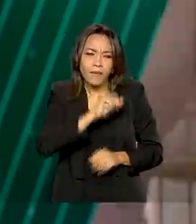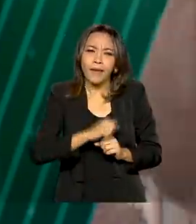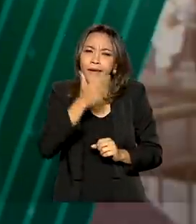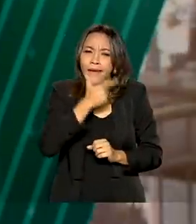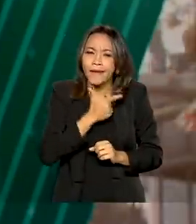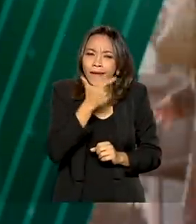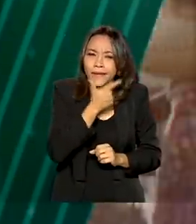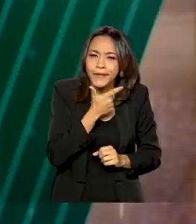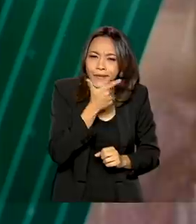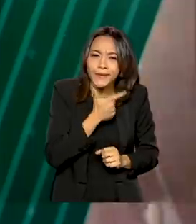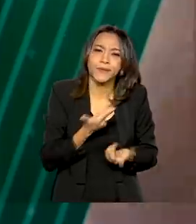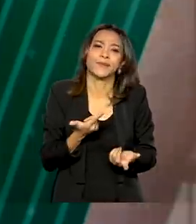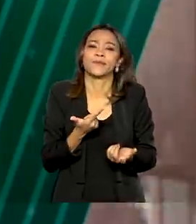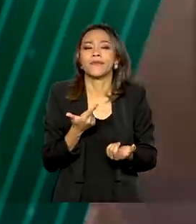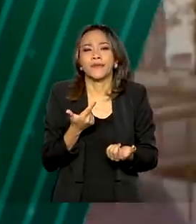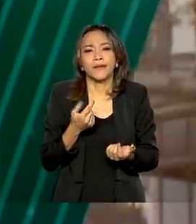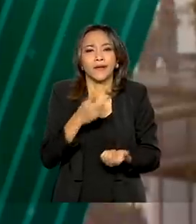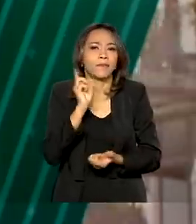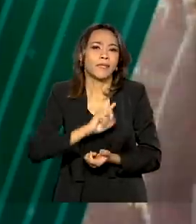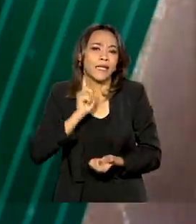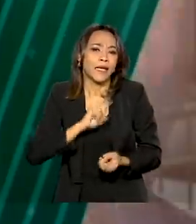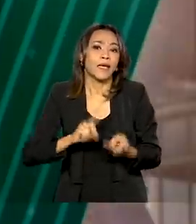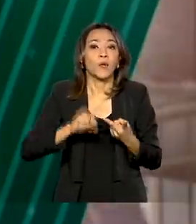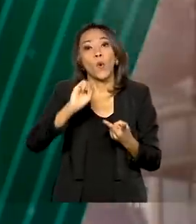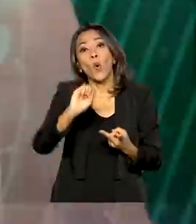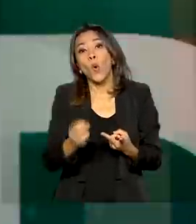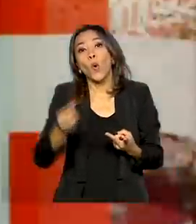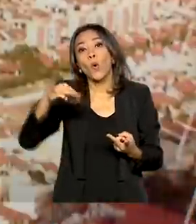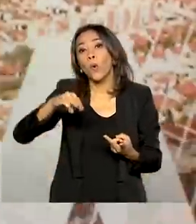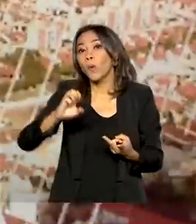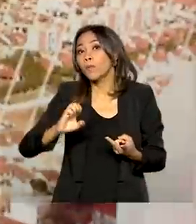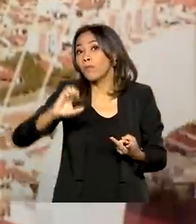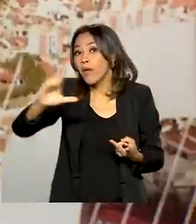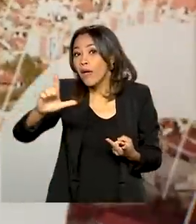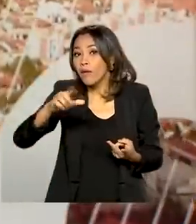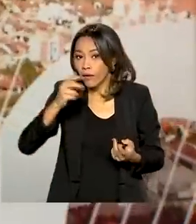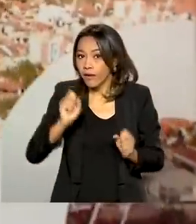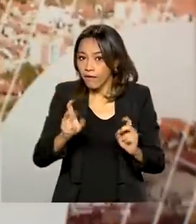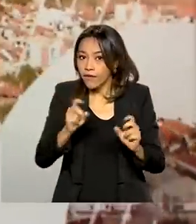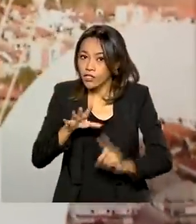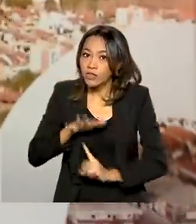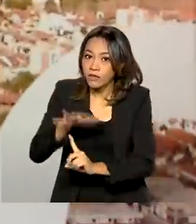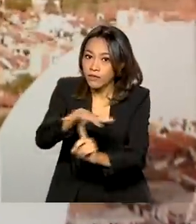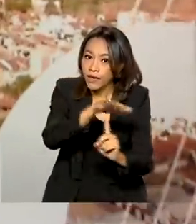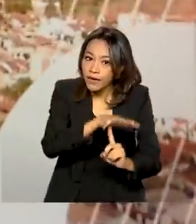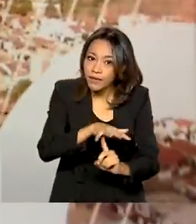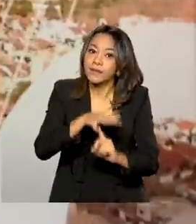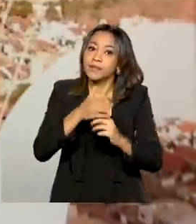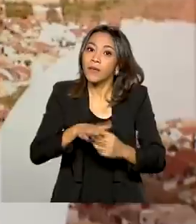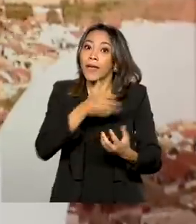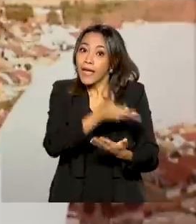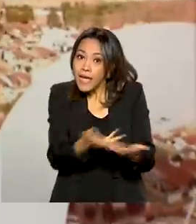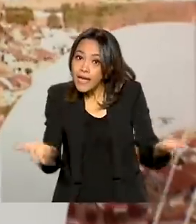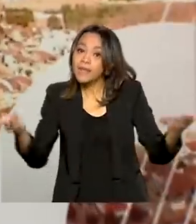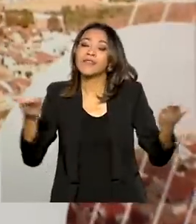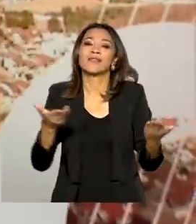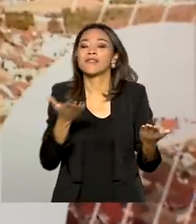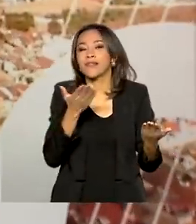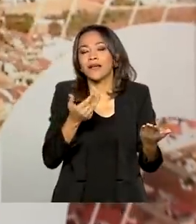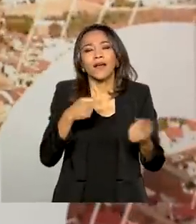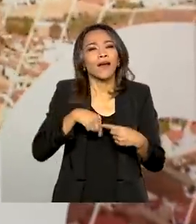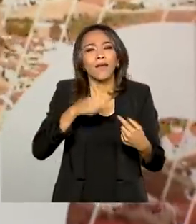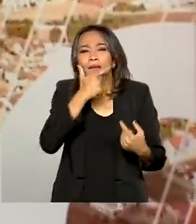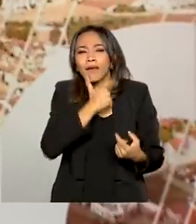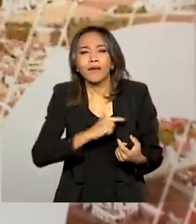lá da Canastra ou mesmo o mel silvestre que normalmente são vendidos em feiras? Pois é, esses produtos artesanais podem